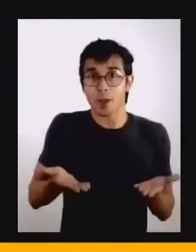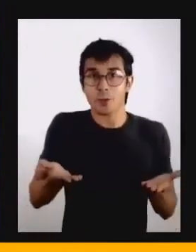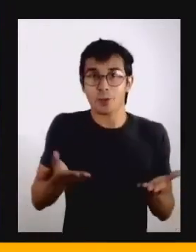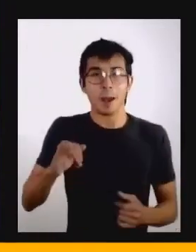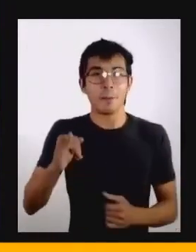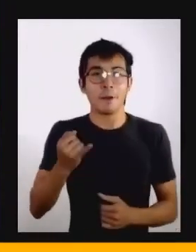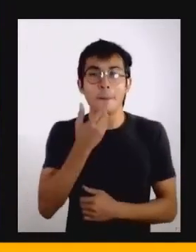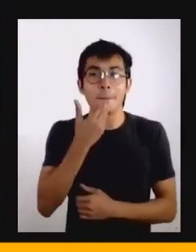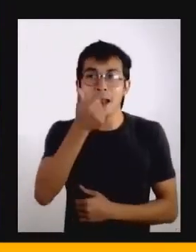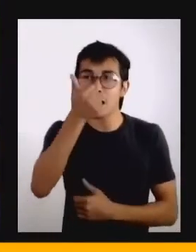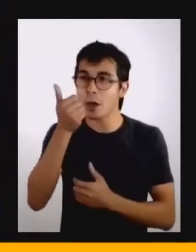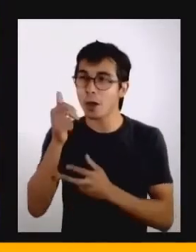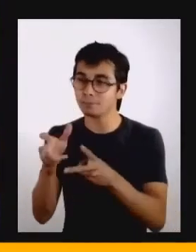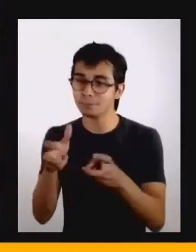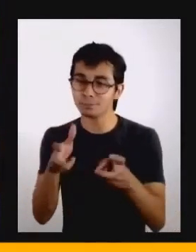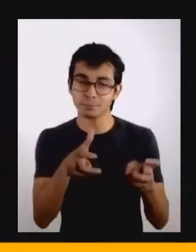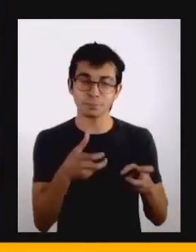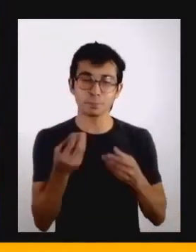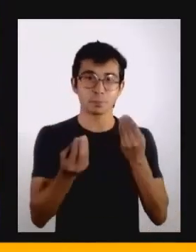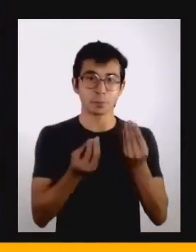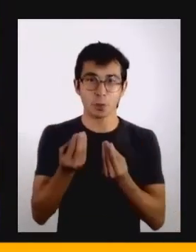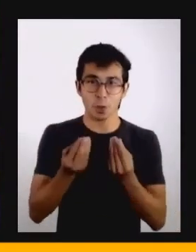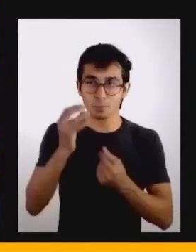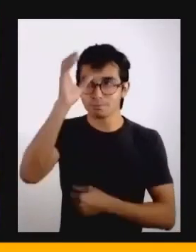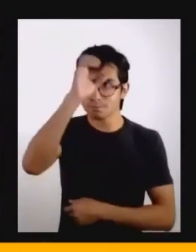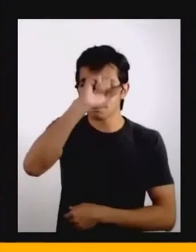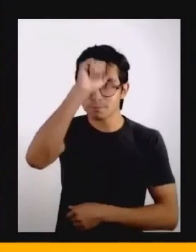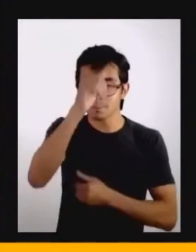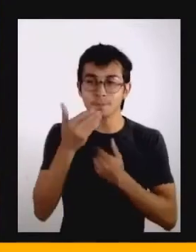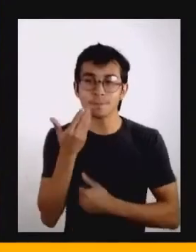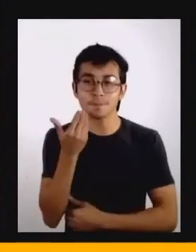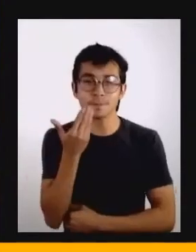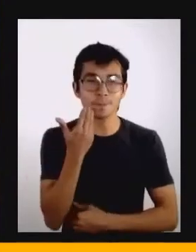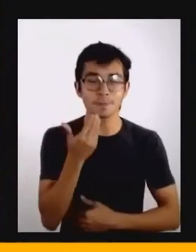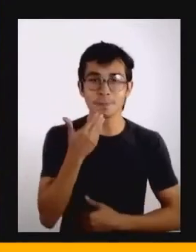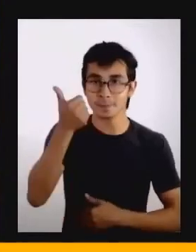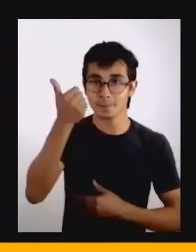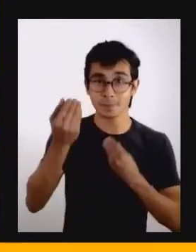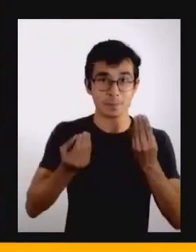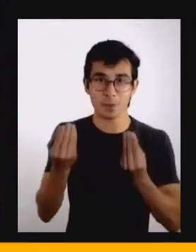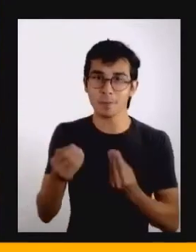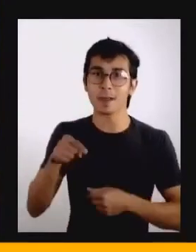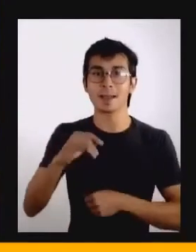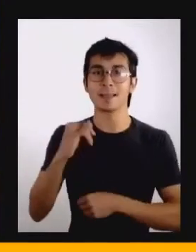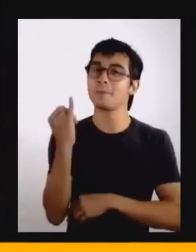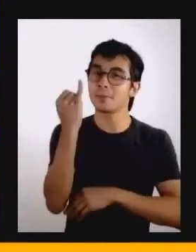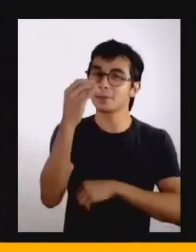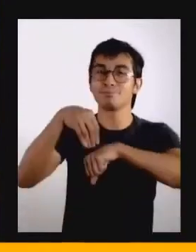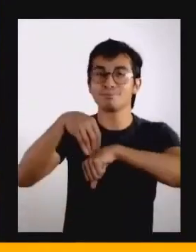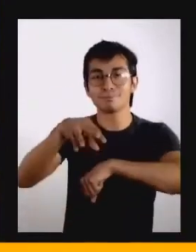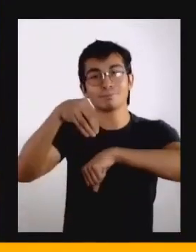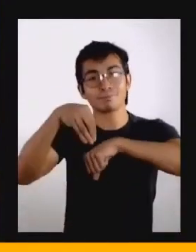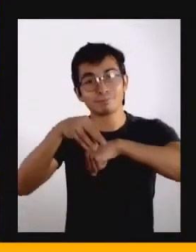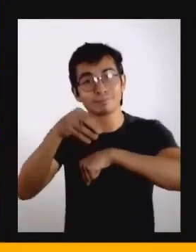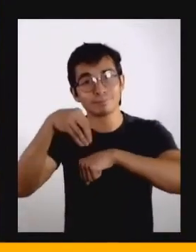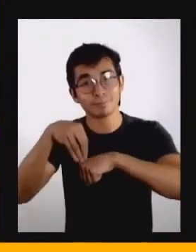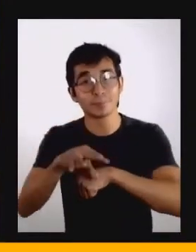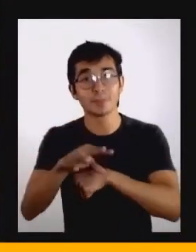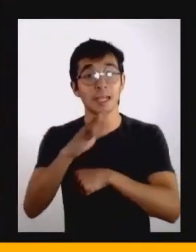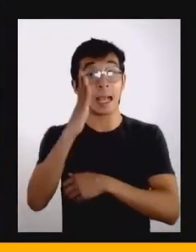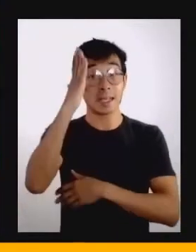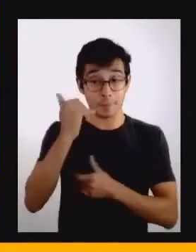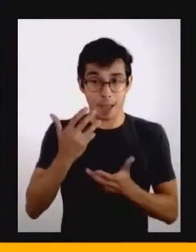nesse aprendizado? Quais são as ferramentas, as habilidades que nos dão essa